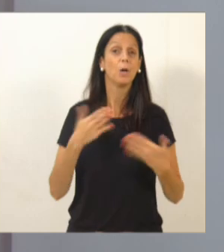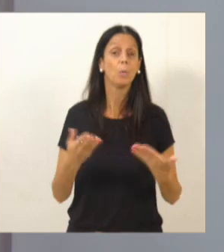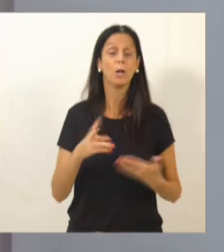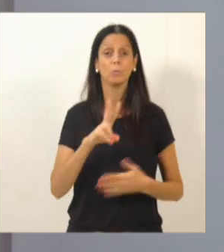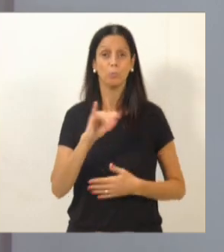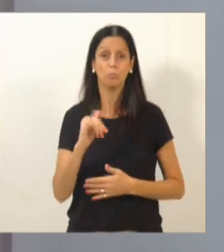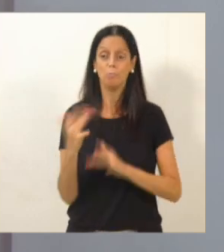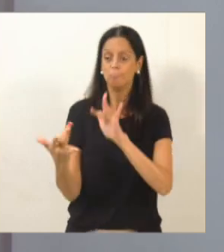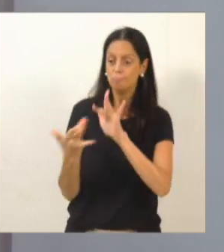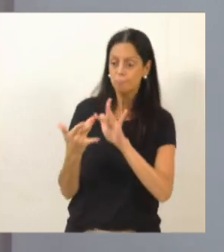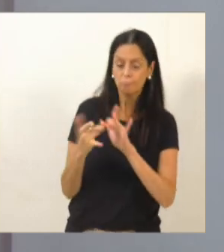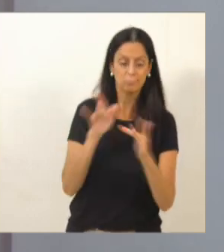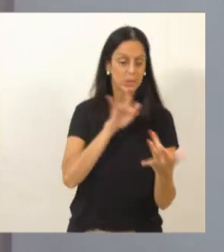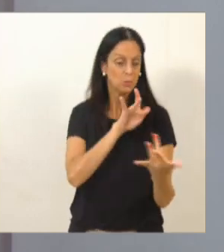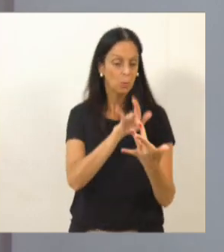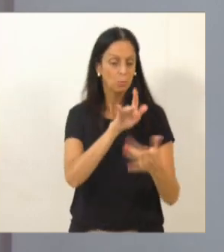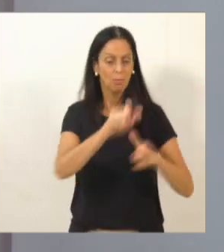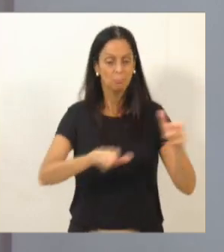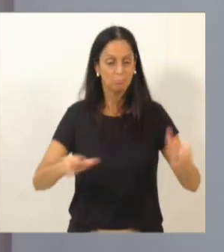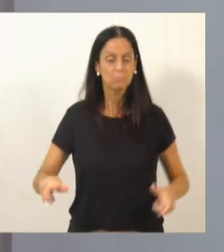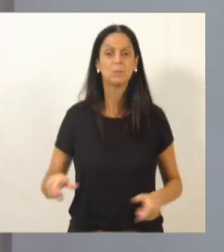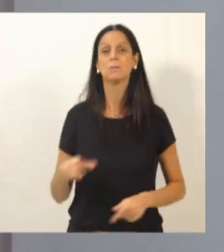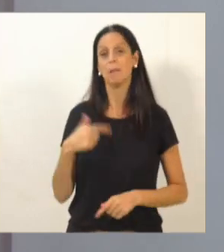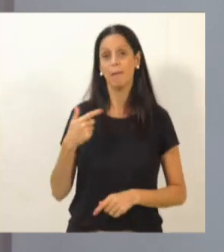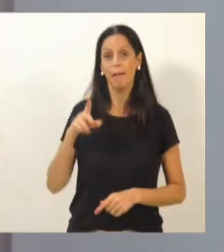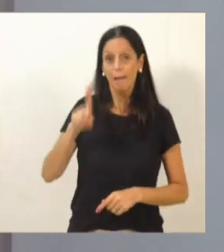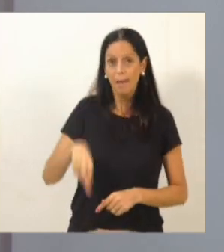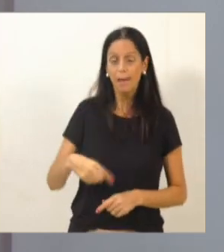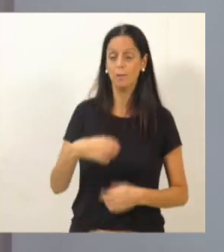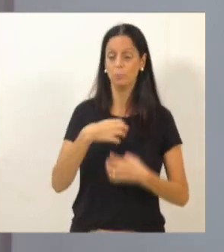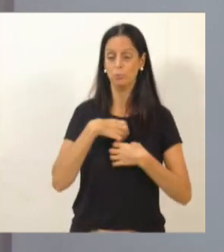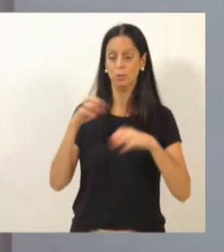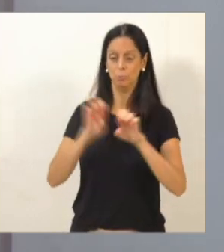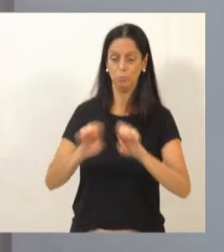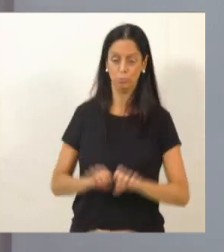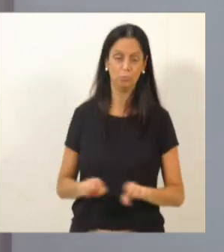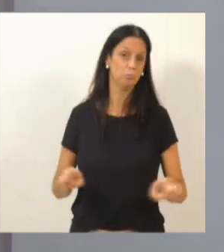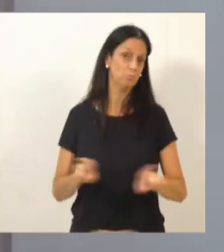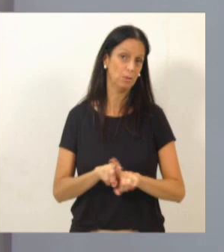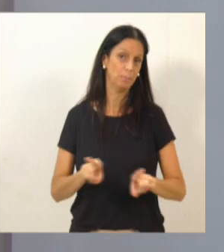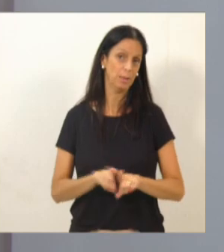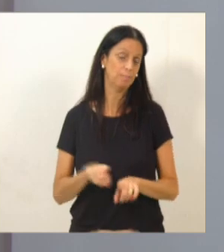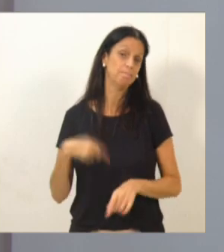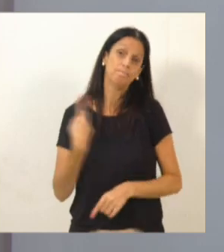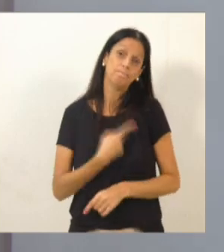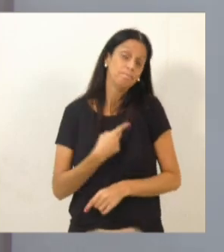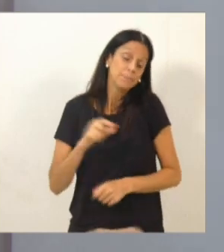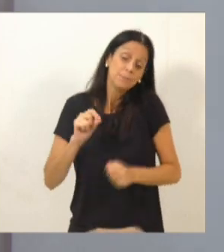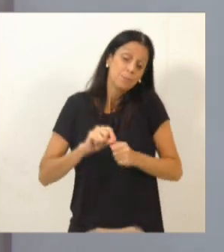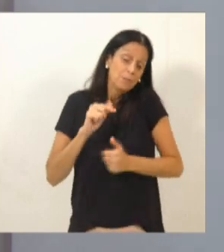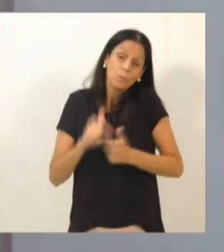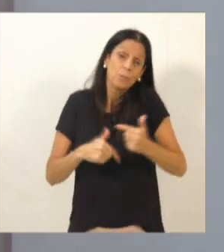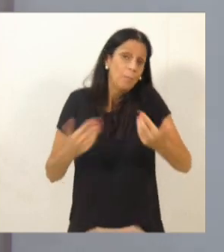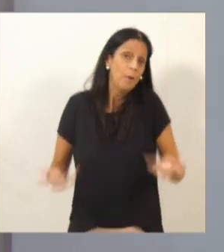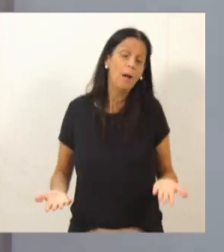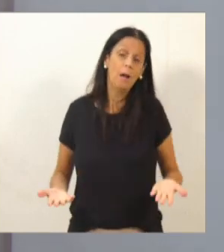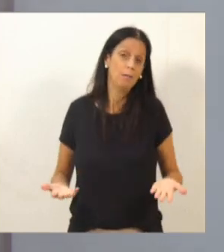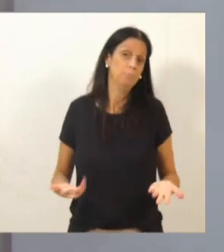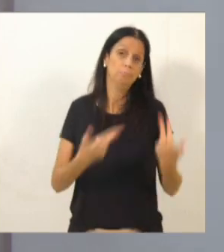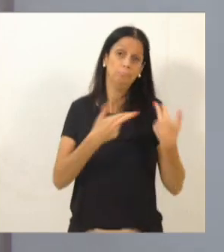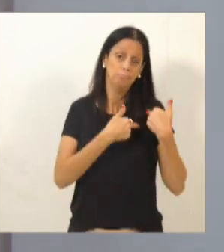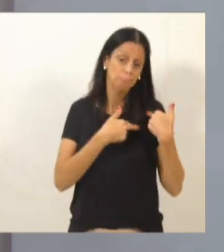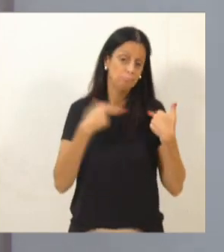comunidade, você tem uma situação de estrutura e acho que a gente também não pode... A gente tem que fazer o nosso trabalho, eu sempre falei, a gente tem que fazer o nosso trabalho de uma forma